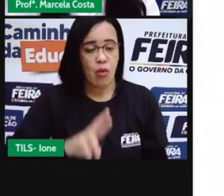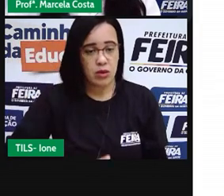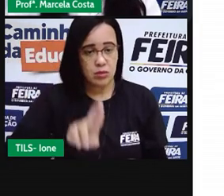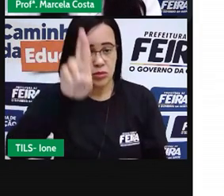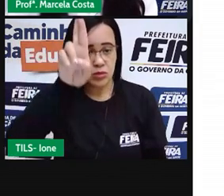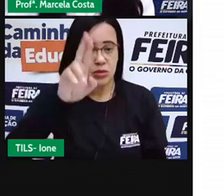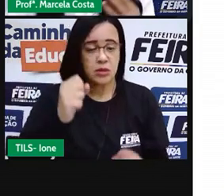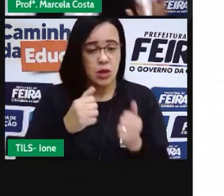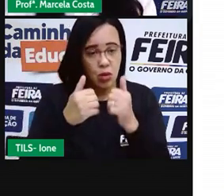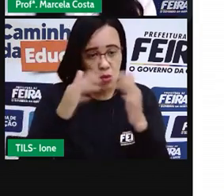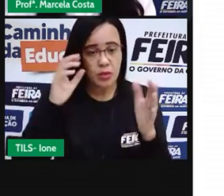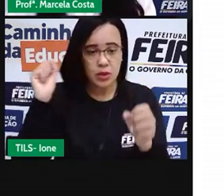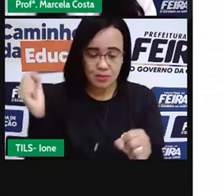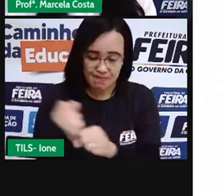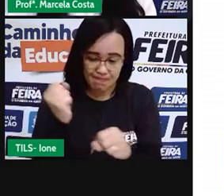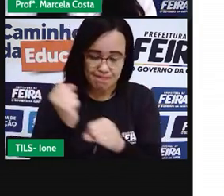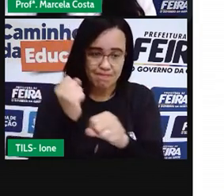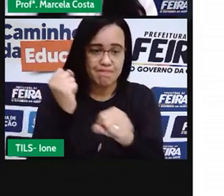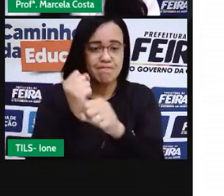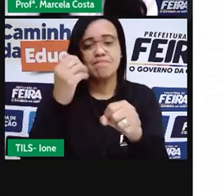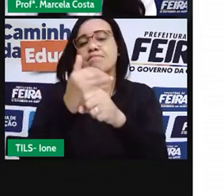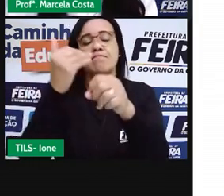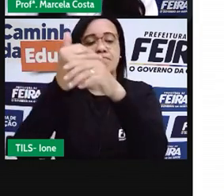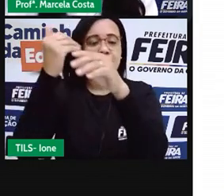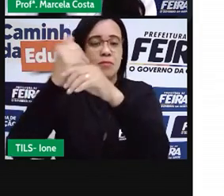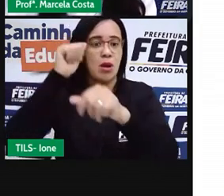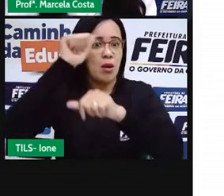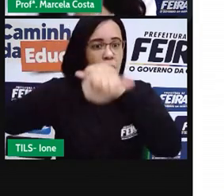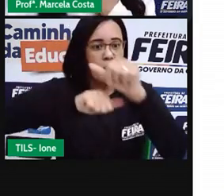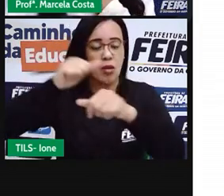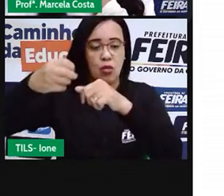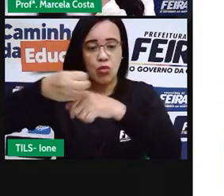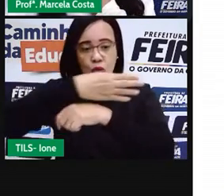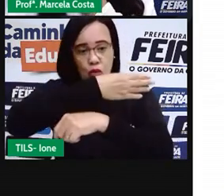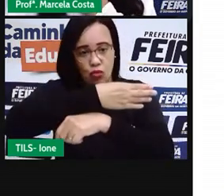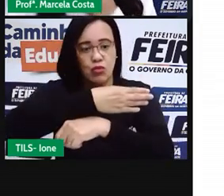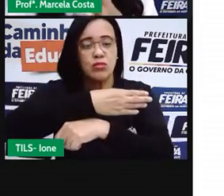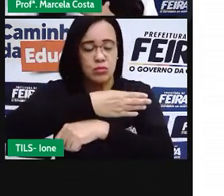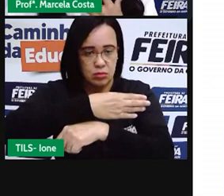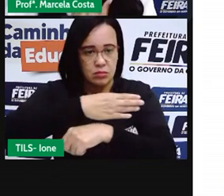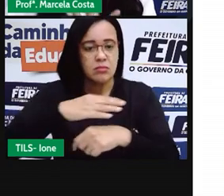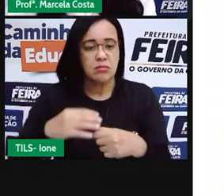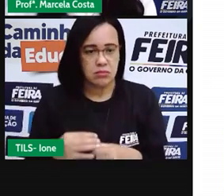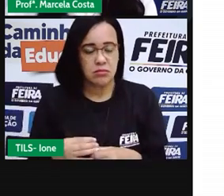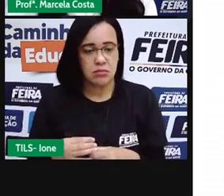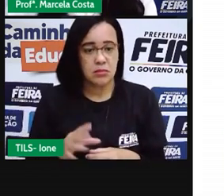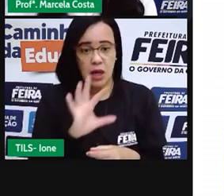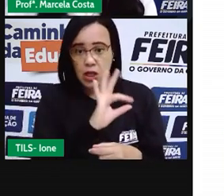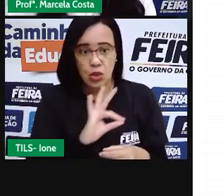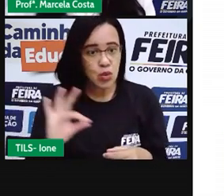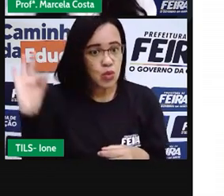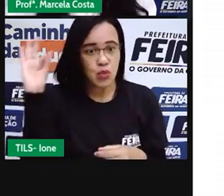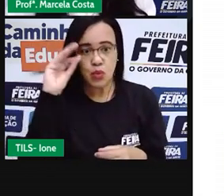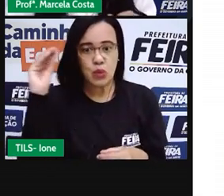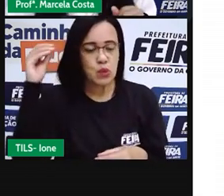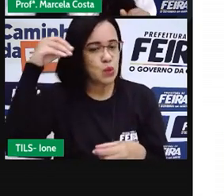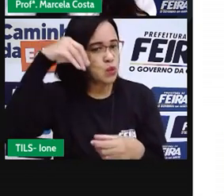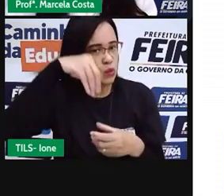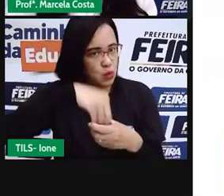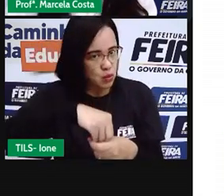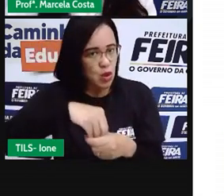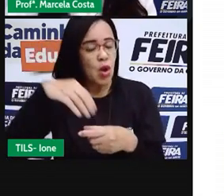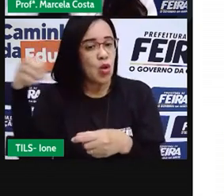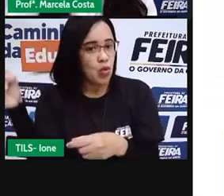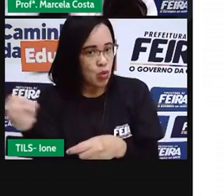iniciada a construção de um novo templo, atual, com instalações mais modernas, mas ainda não